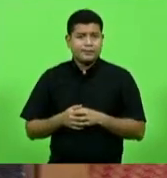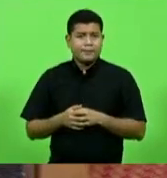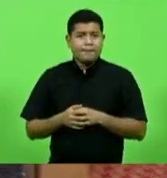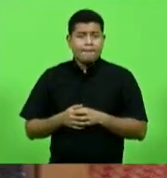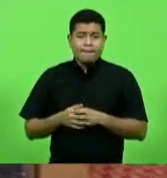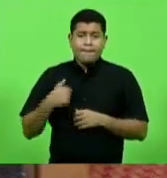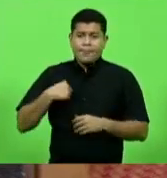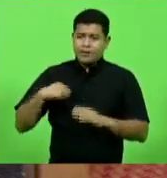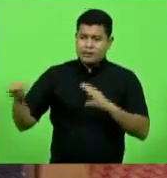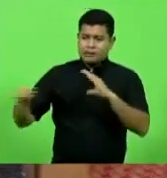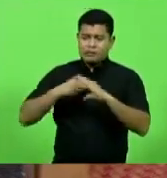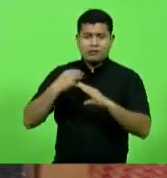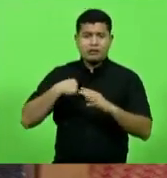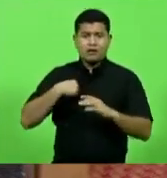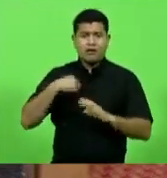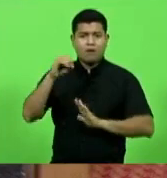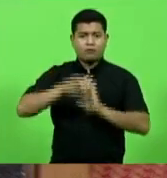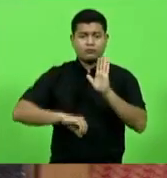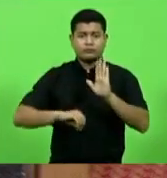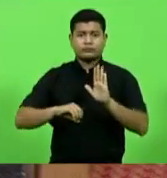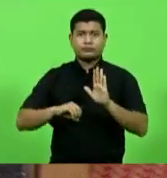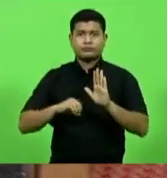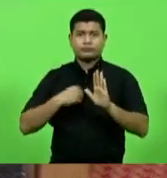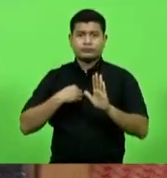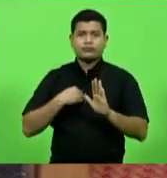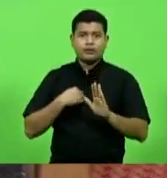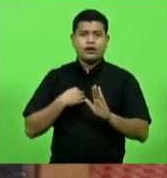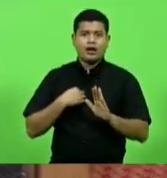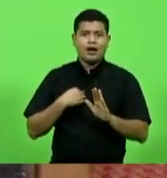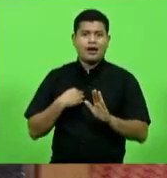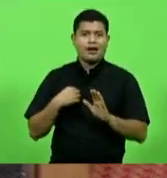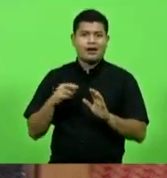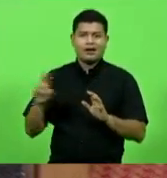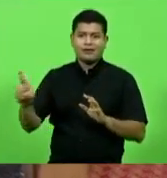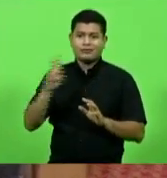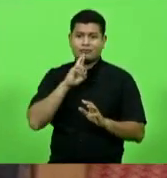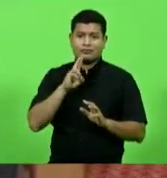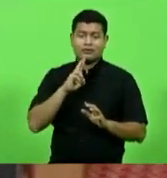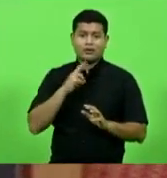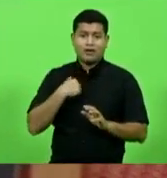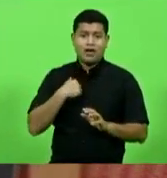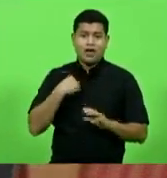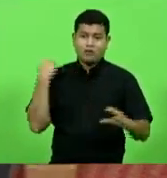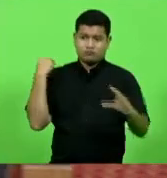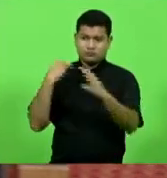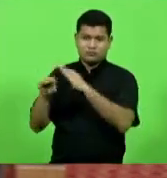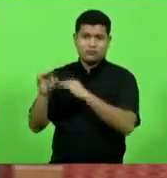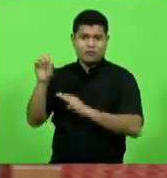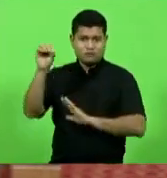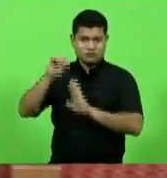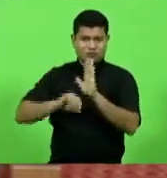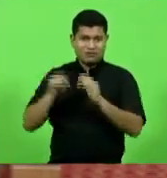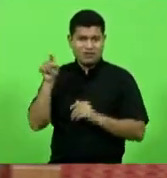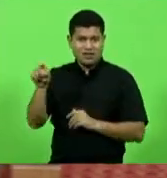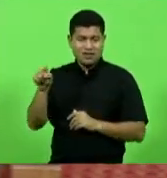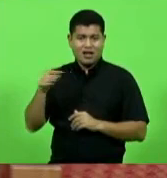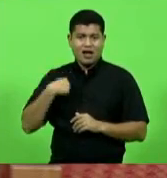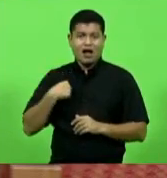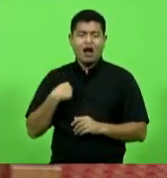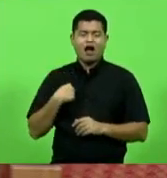aqui em resposta ao ofício feito ao ministério dizendo que o projeto vai ficar pronto